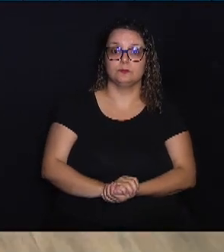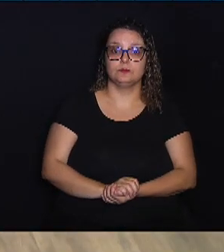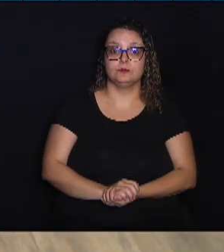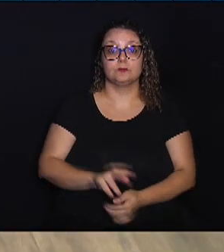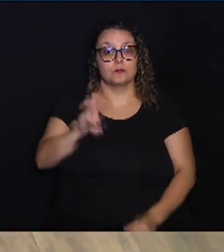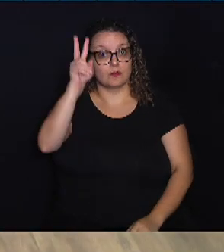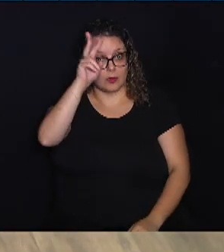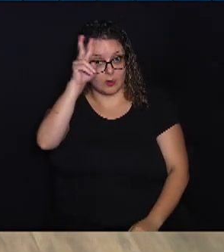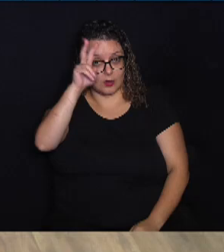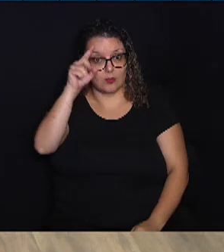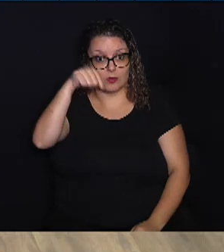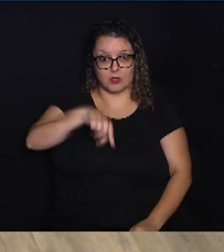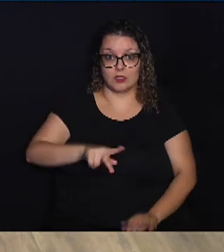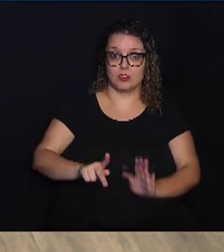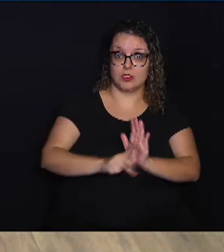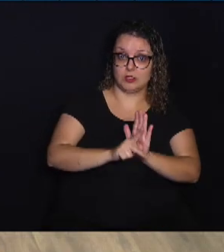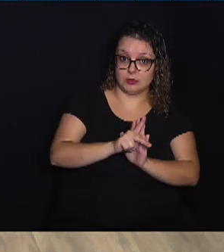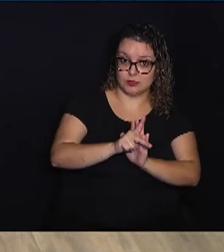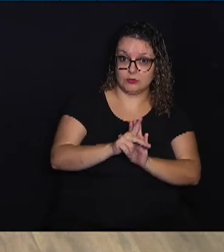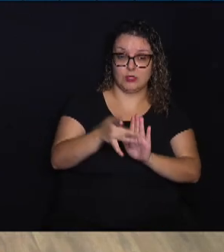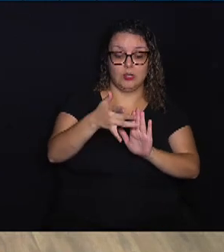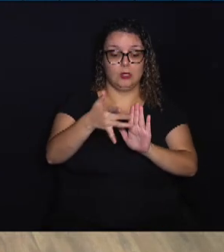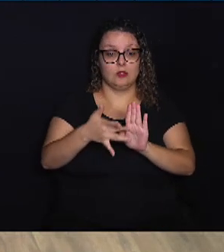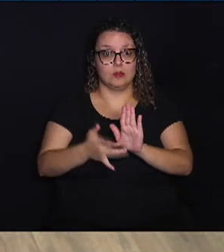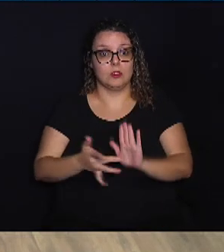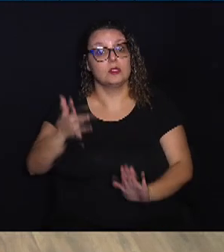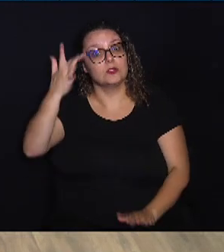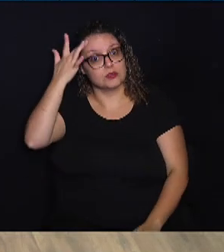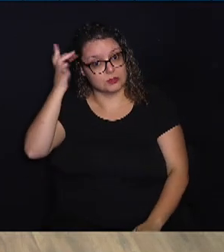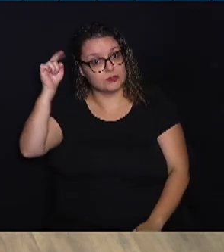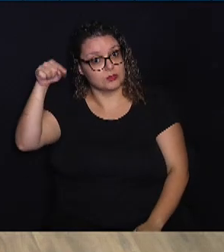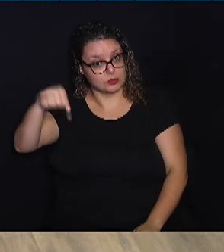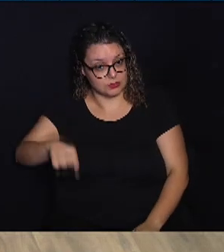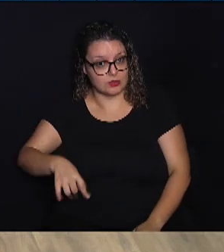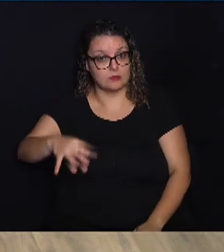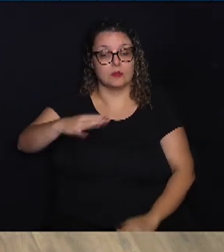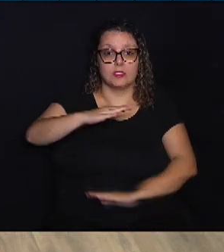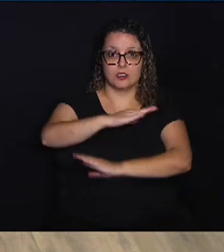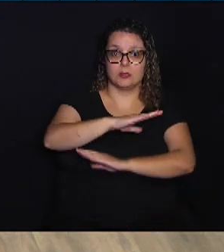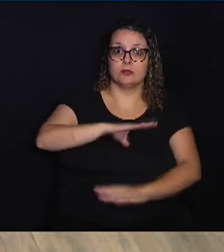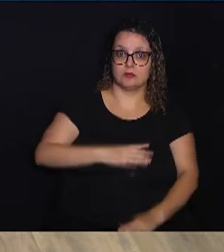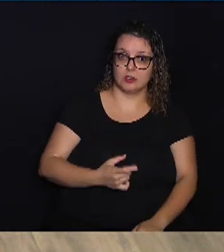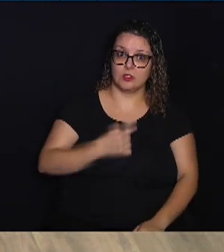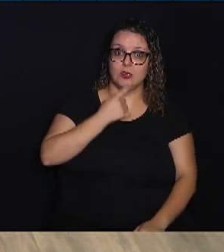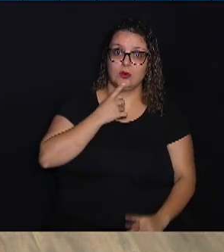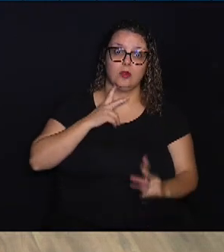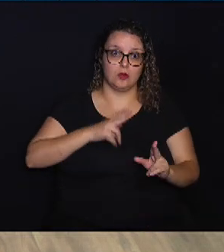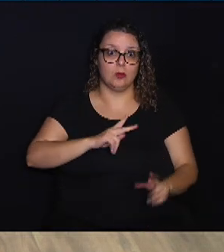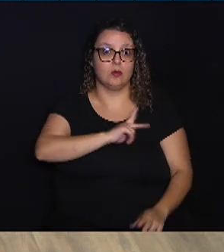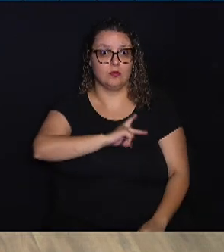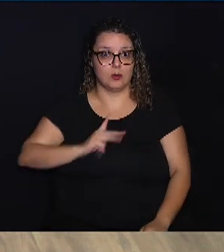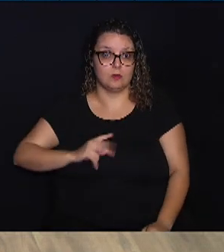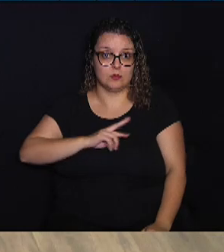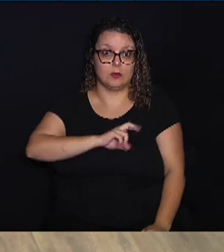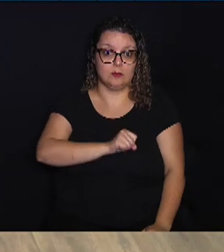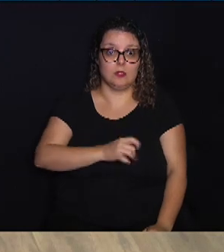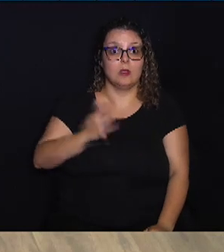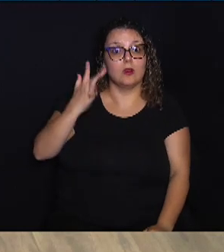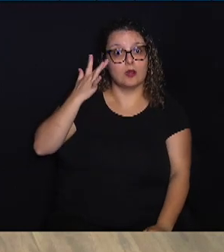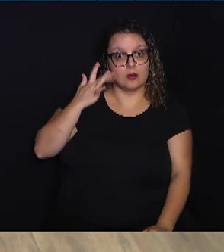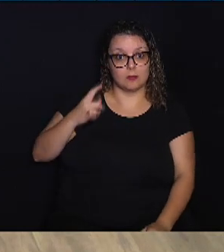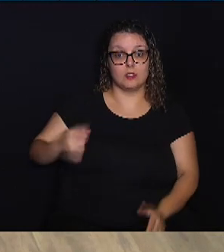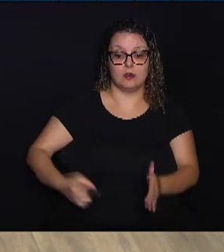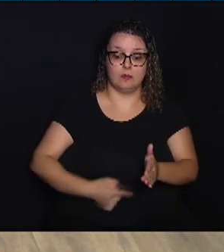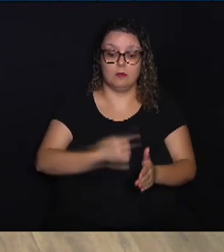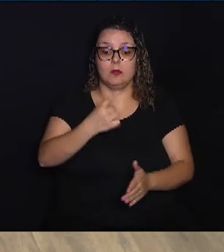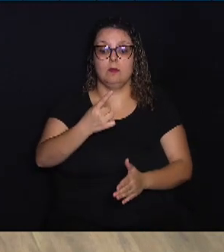Lembrando que esse projeto está na pauta de amanhã aqui da Câmara Municipal de Campinas. Como o presidente Rossini disse, amanhã será a primeira